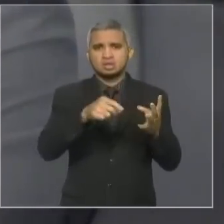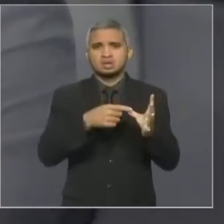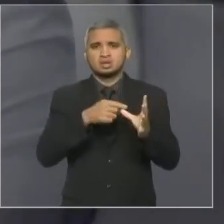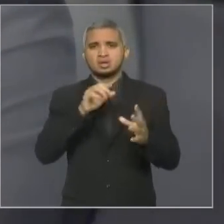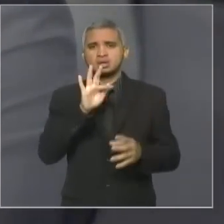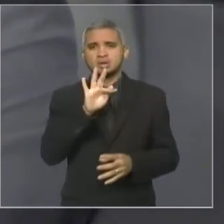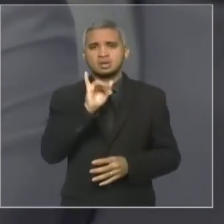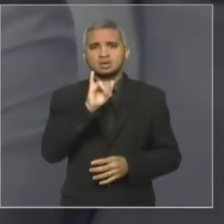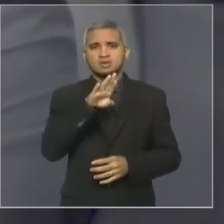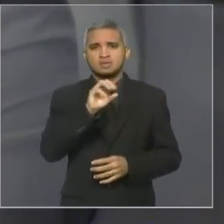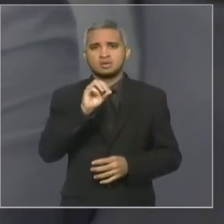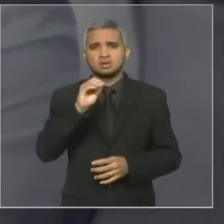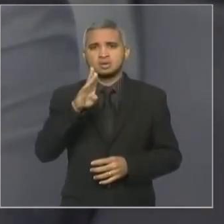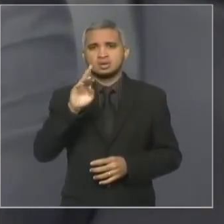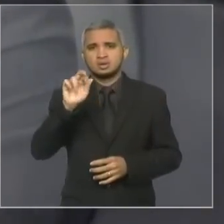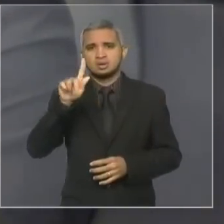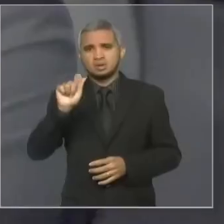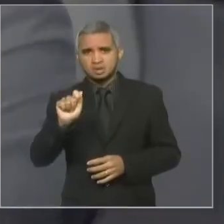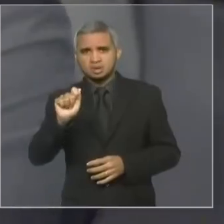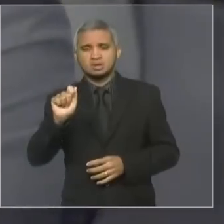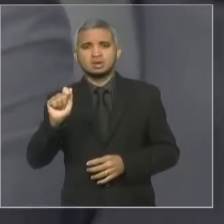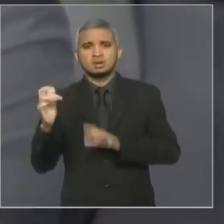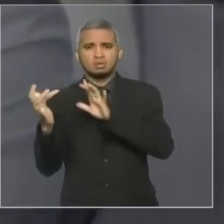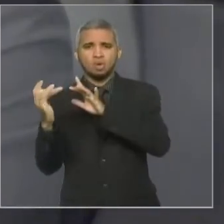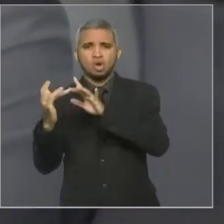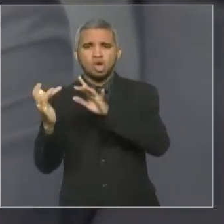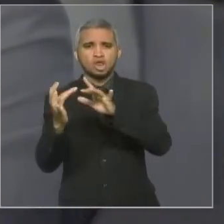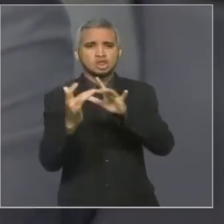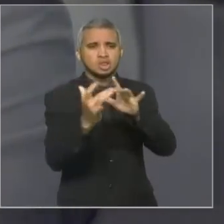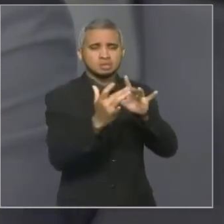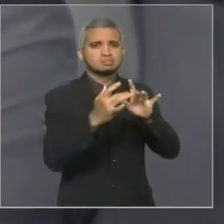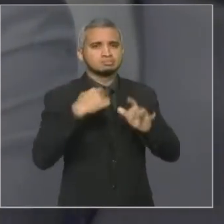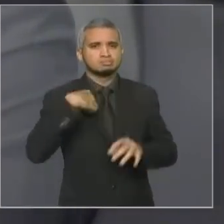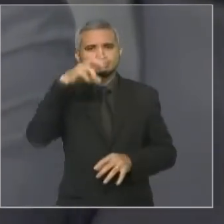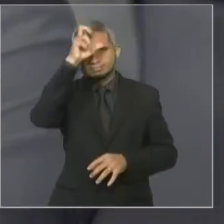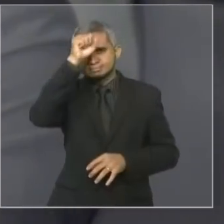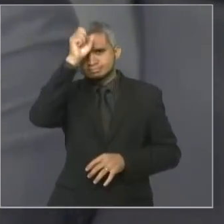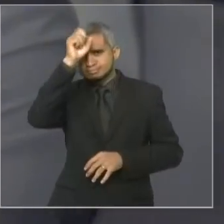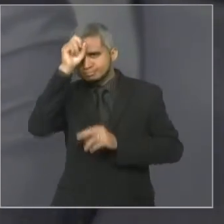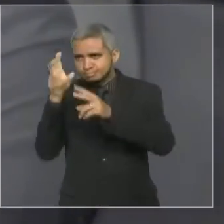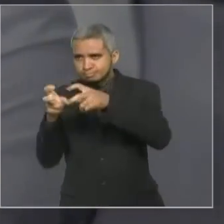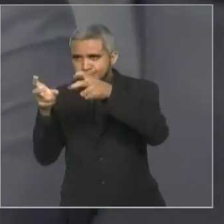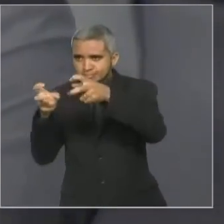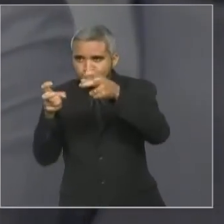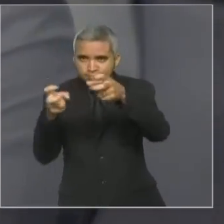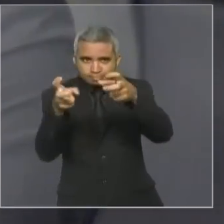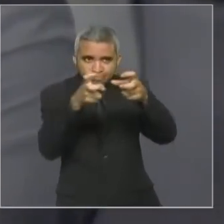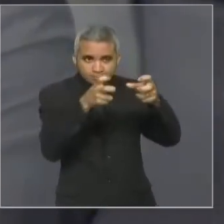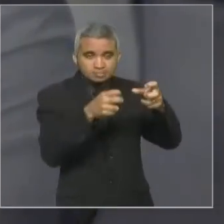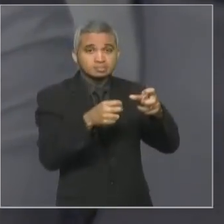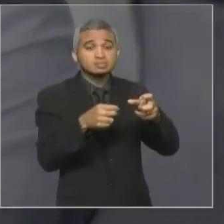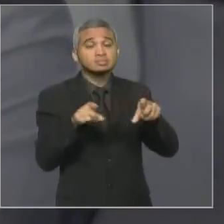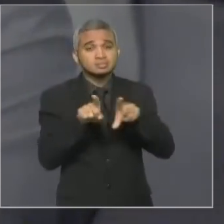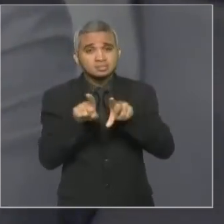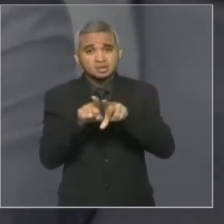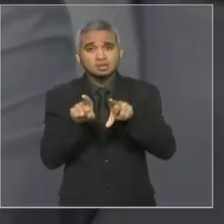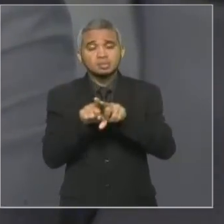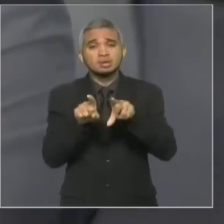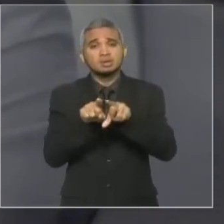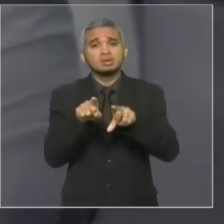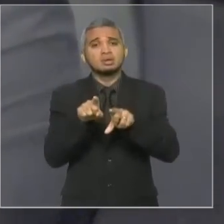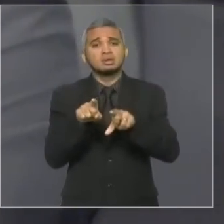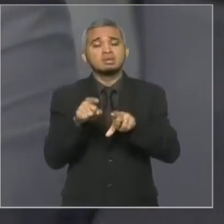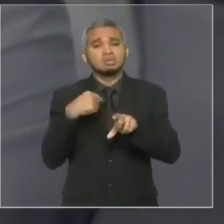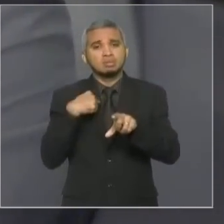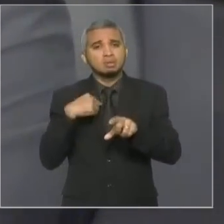novos parlamentares que eu tive um convívio e aprendi muito. Mas, aproveito também a oportunidade do seu pronunciamento para parabenizar o governador